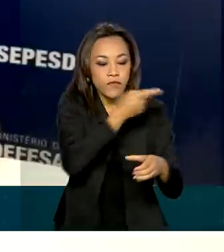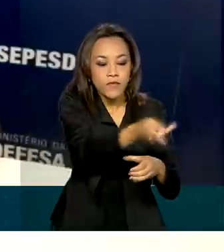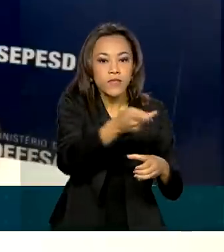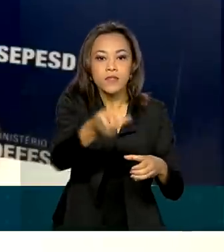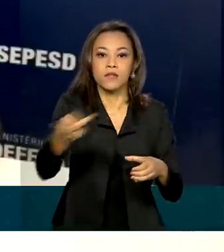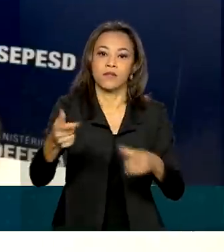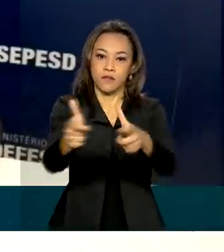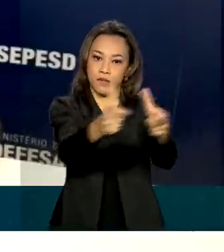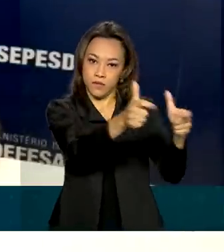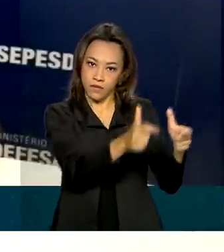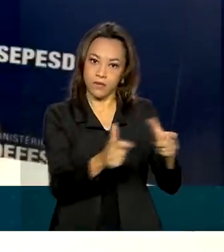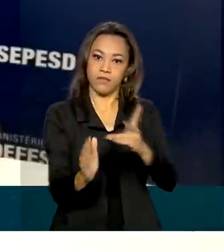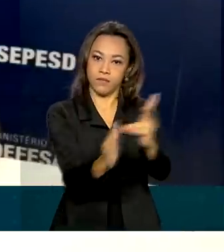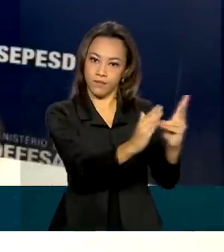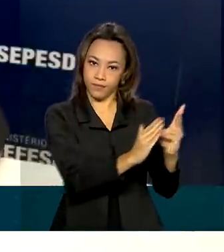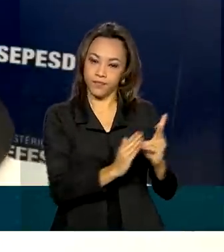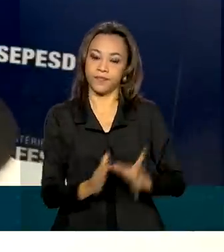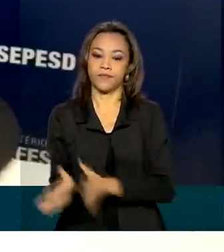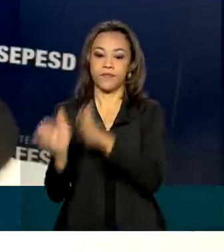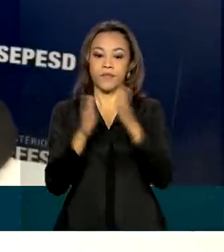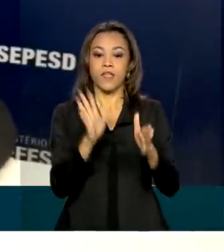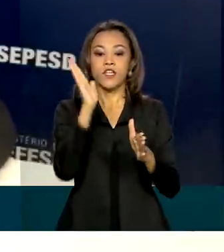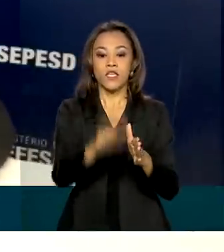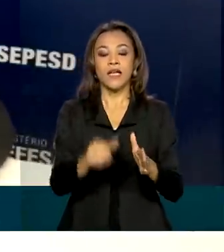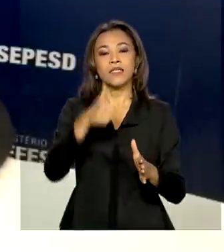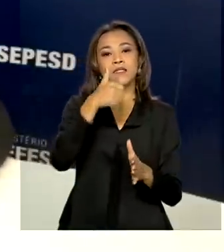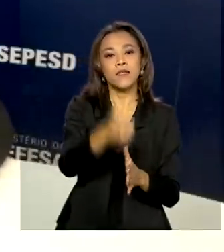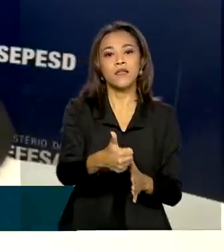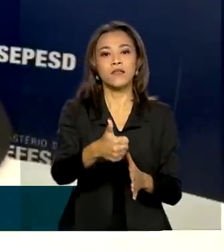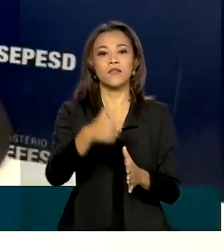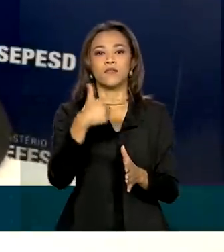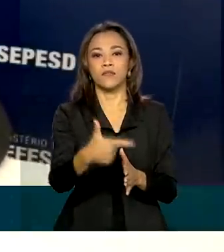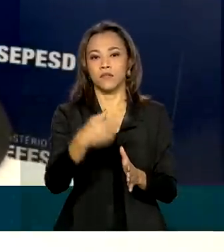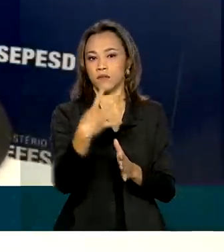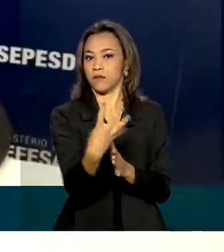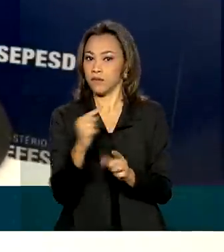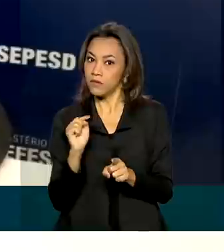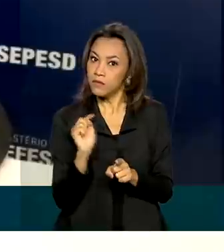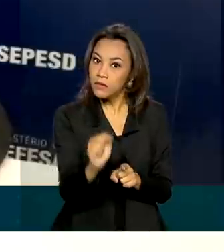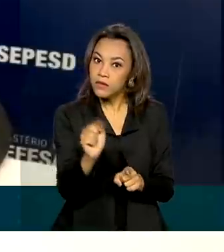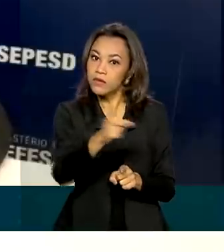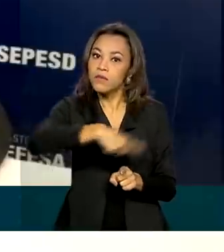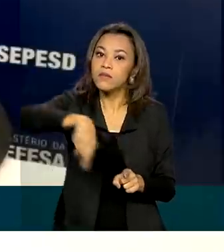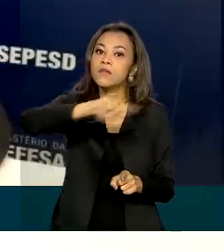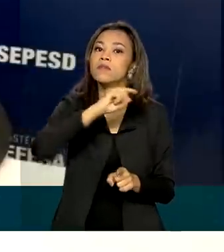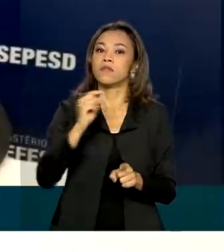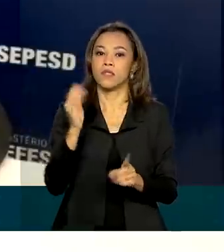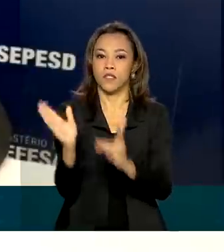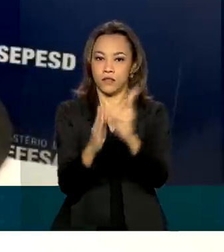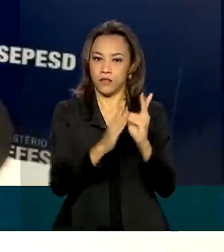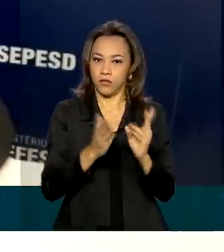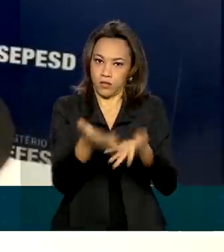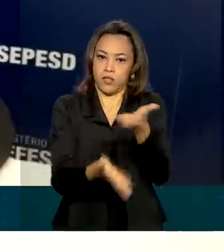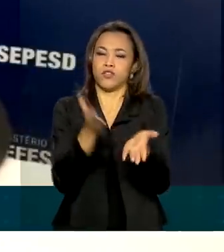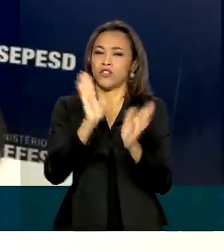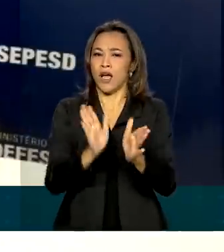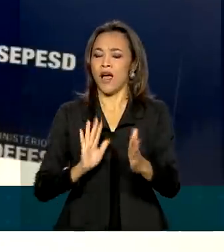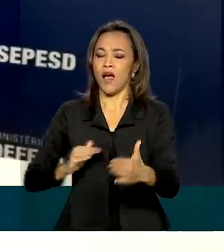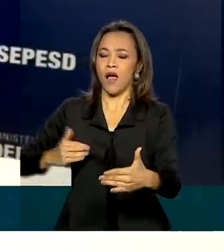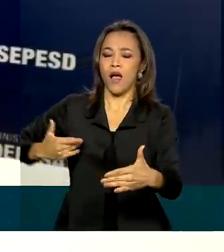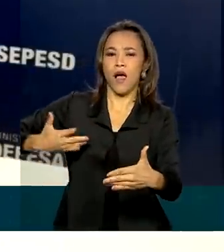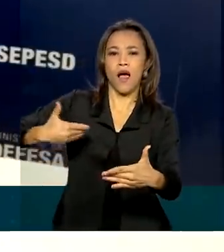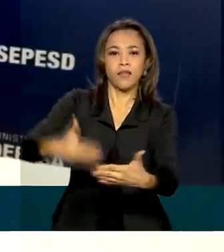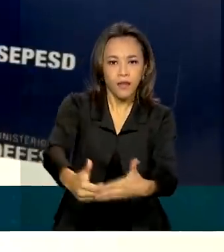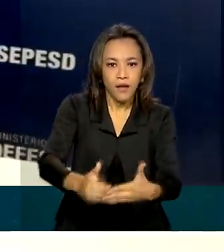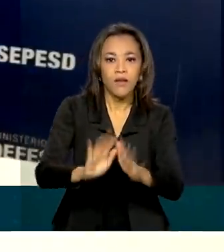esta operação nós já chegamos a mais de 124 mil indígenas atendidos. Pretendemos até o final do ano